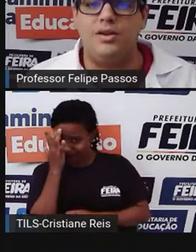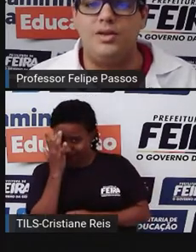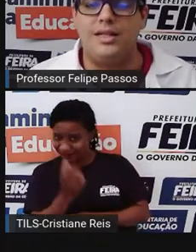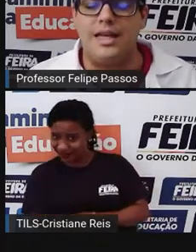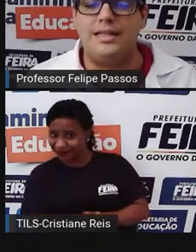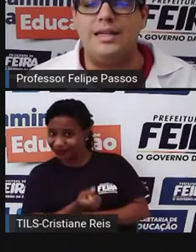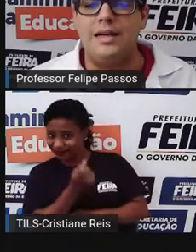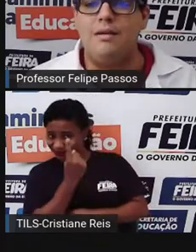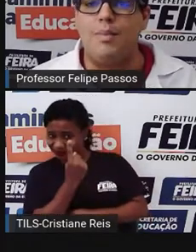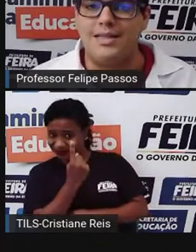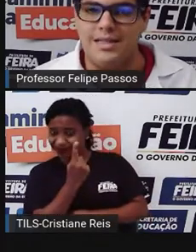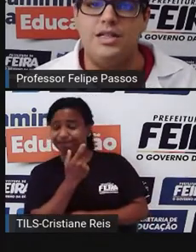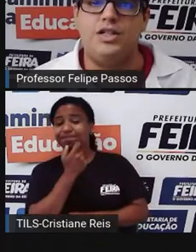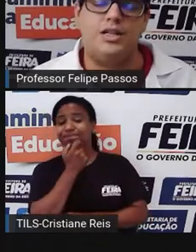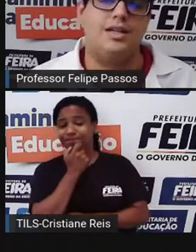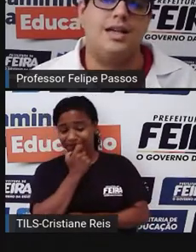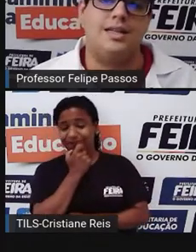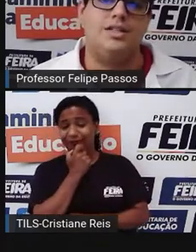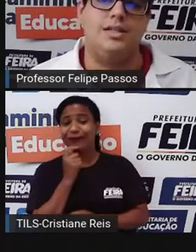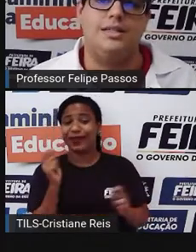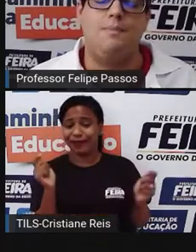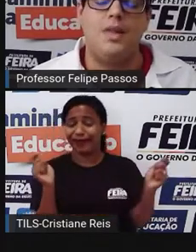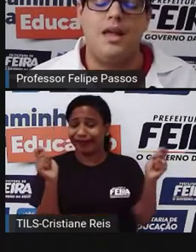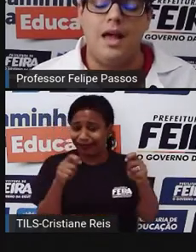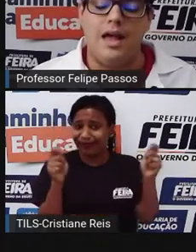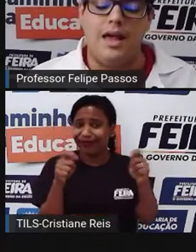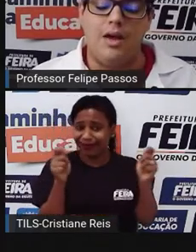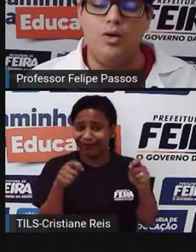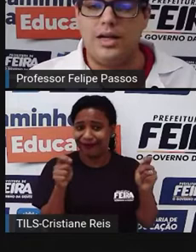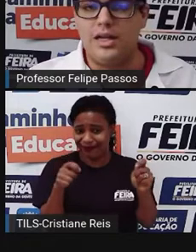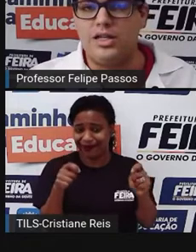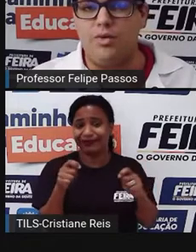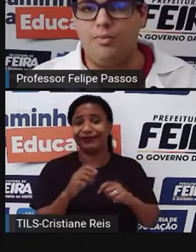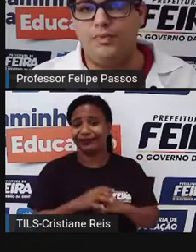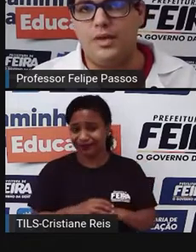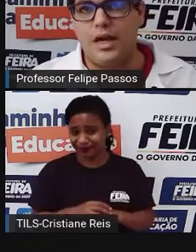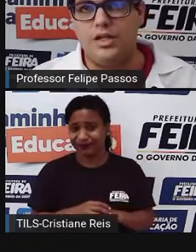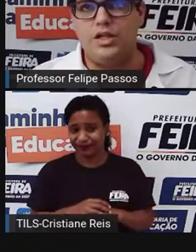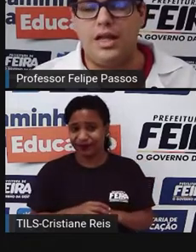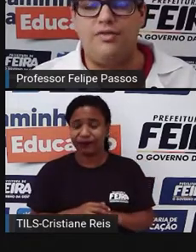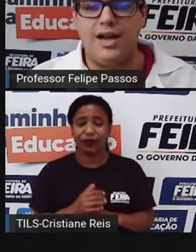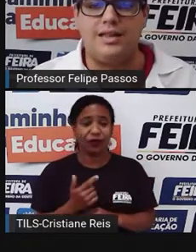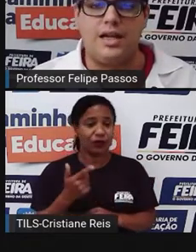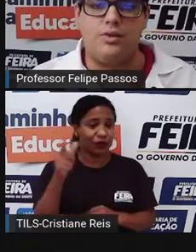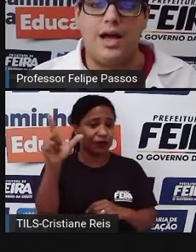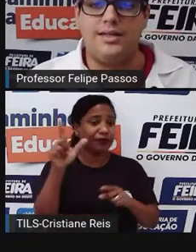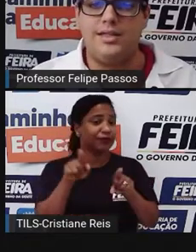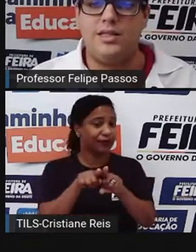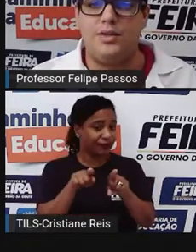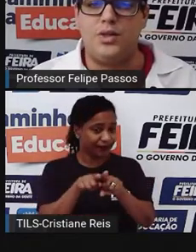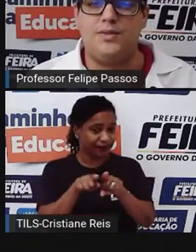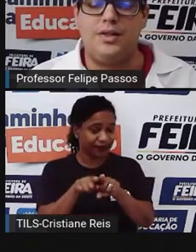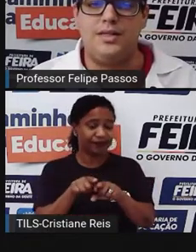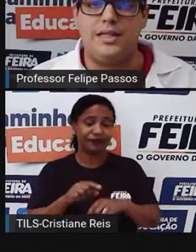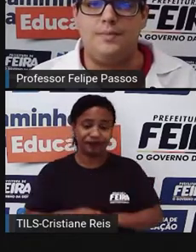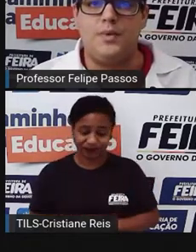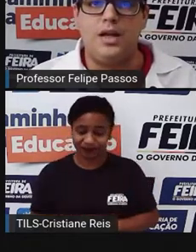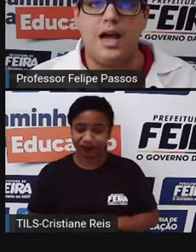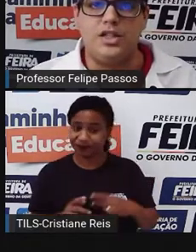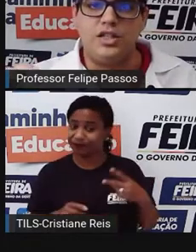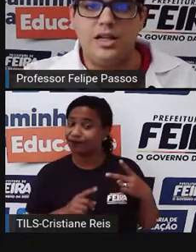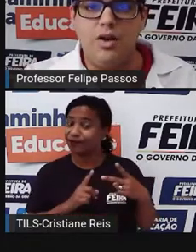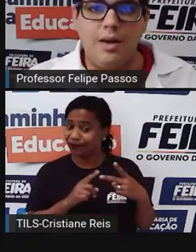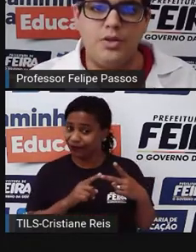ouvir uma coisa dessa, mas existe essa chance. Outra questão que a gente tem que ficar atento. Às vezes as pessoas falam assim,